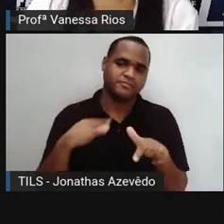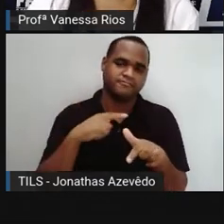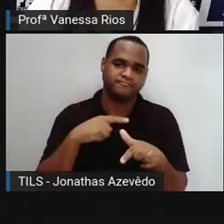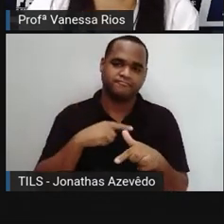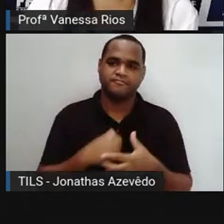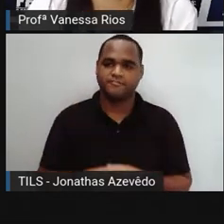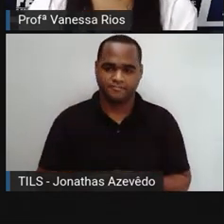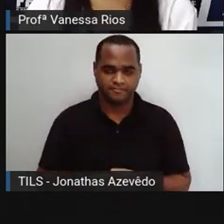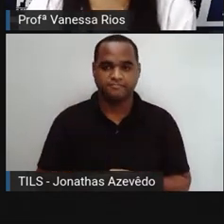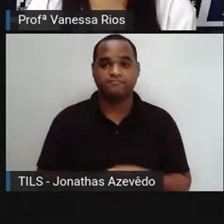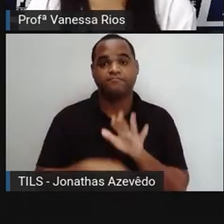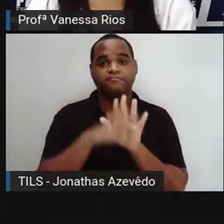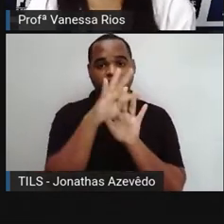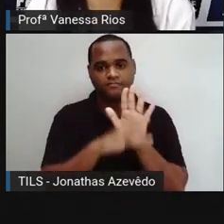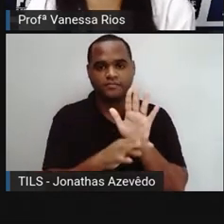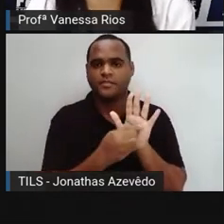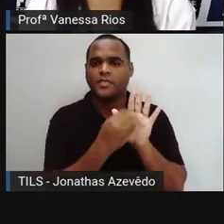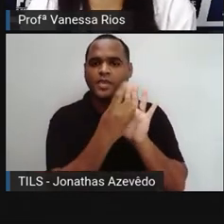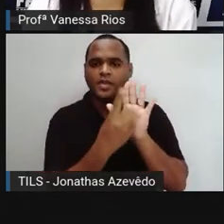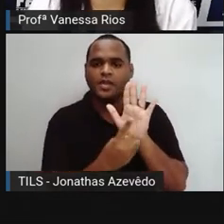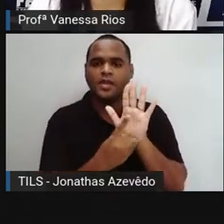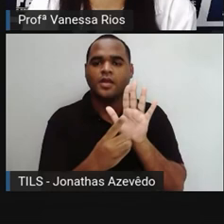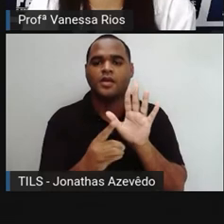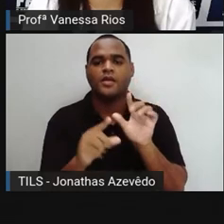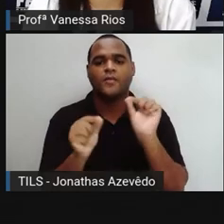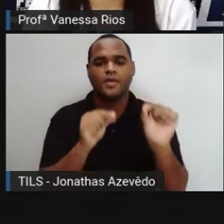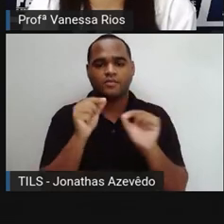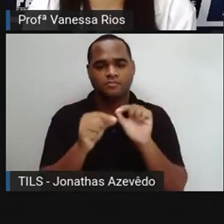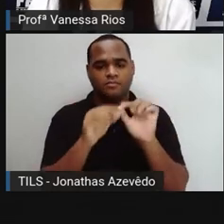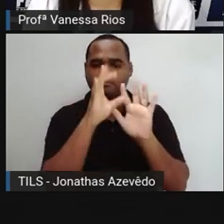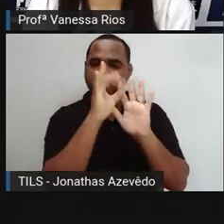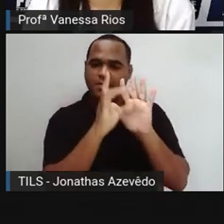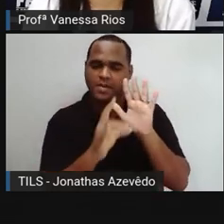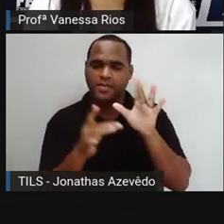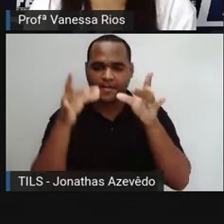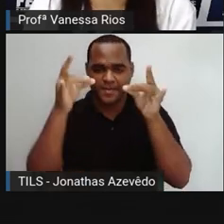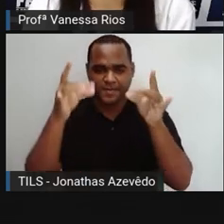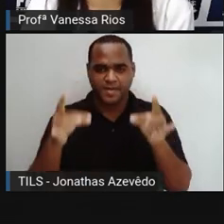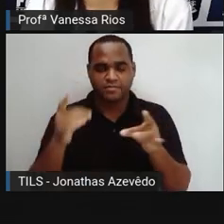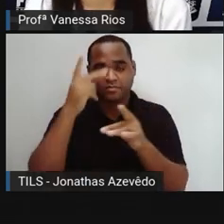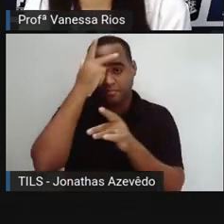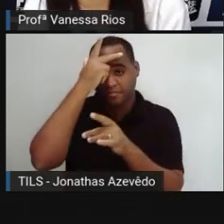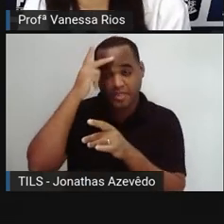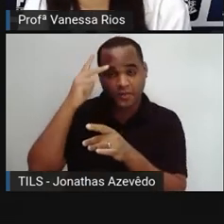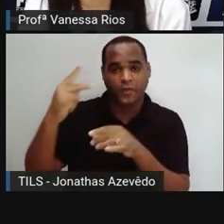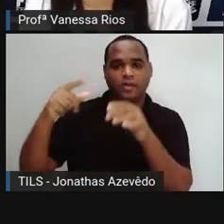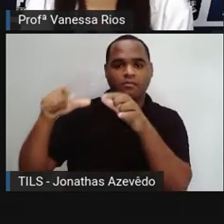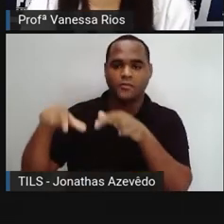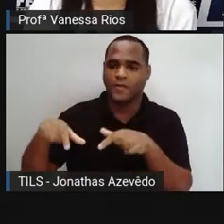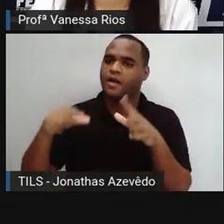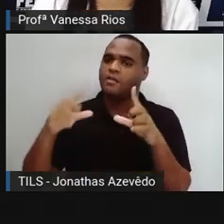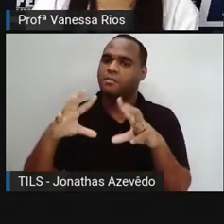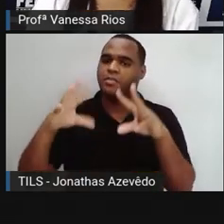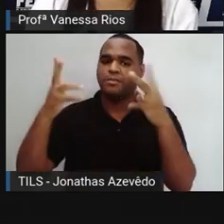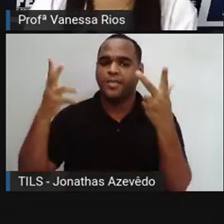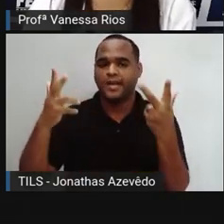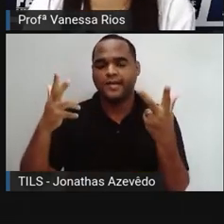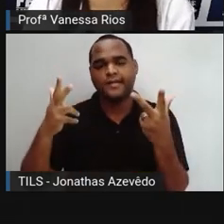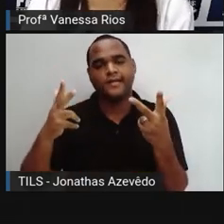descritivo é o nome dado ao texto que descreve detalhadamente uma pessoa, um ambiente, um